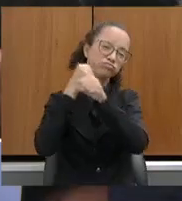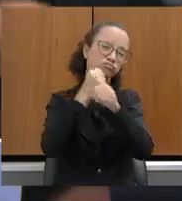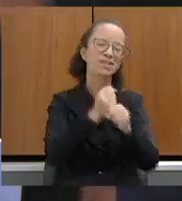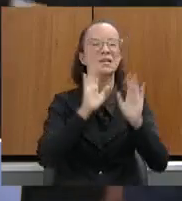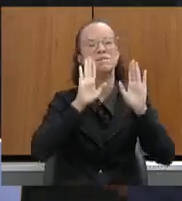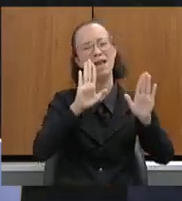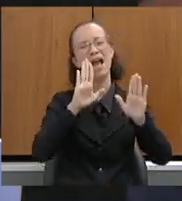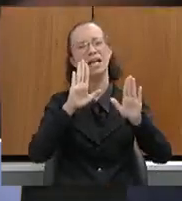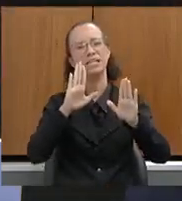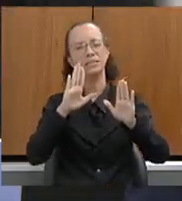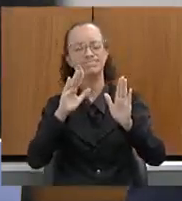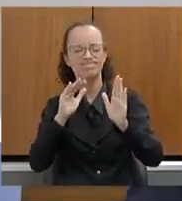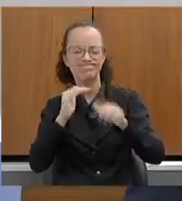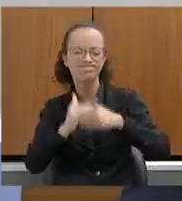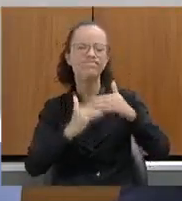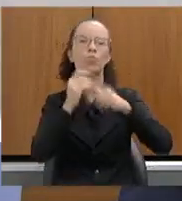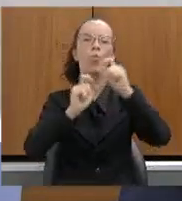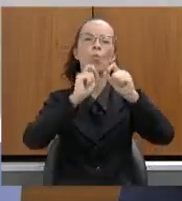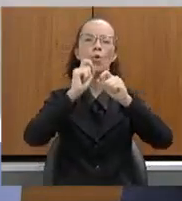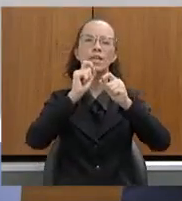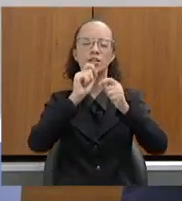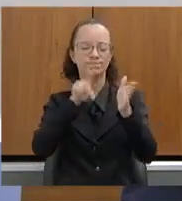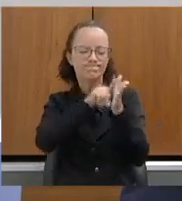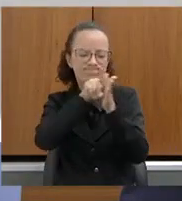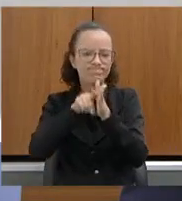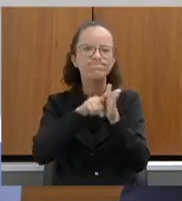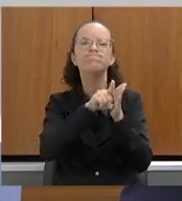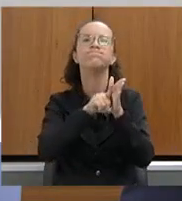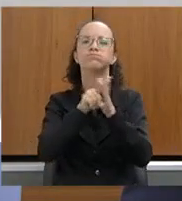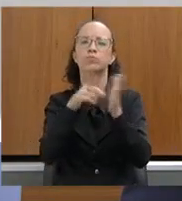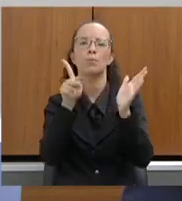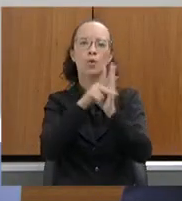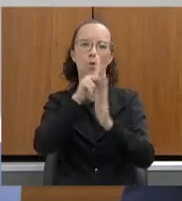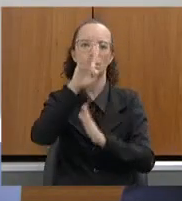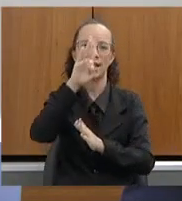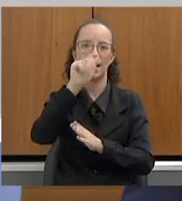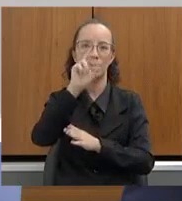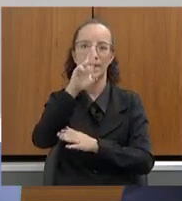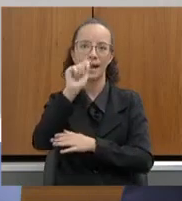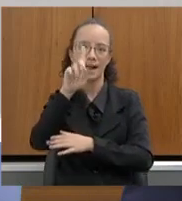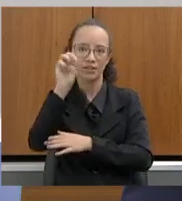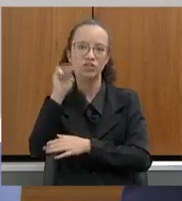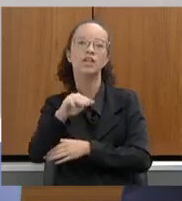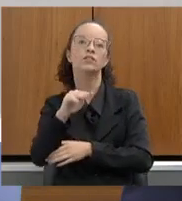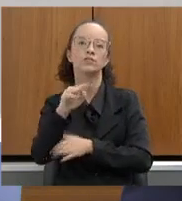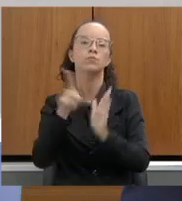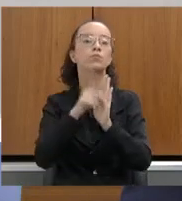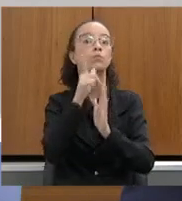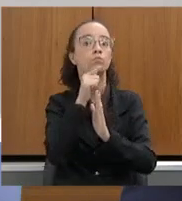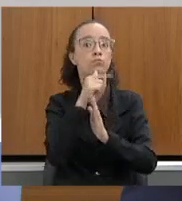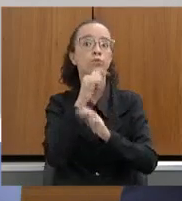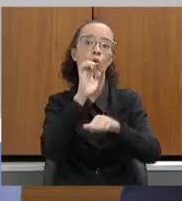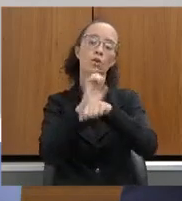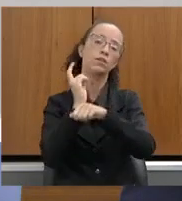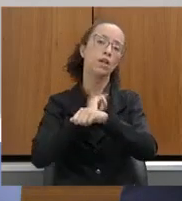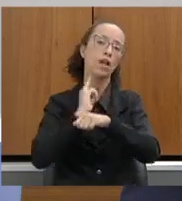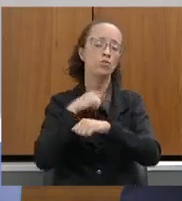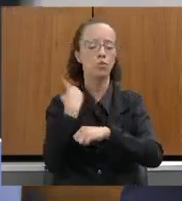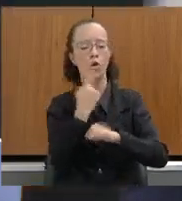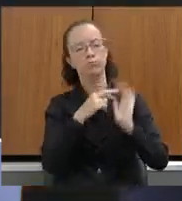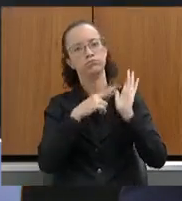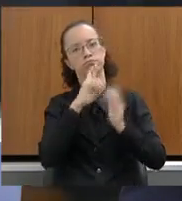fortalecendo também o processo de fiscalização das barragens de água no Estado de Minas Gerais. Aí a gente mostra os resultados.